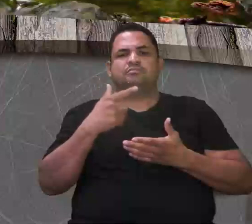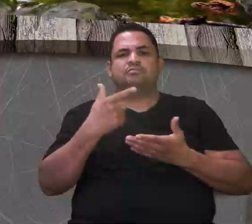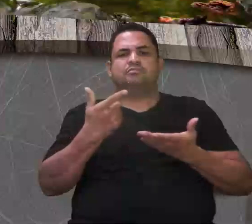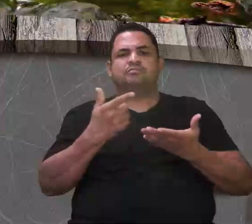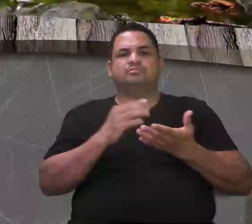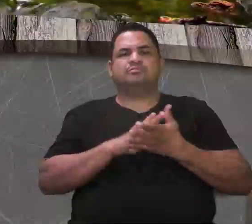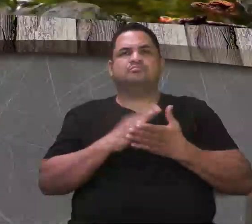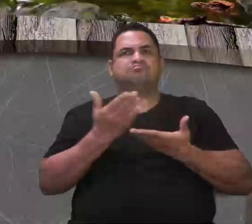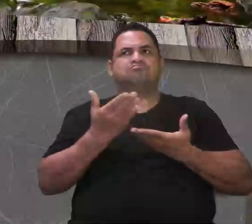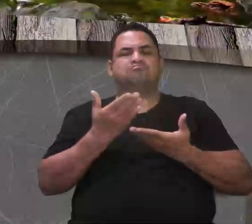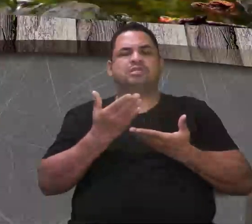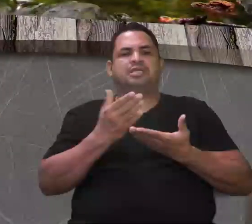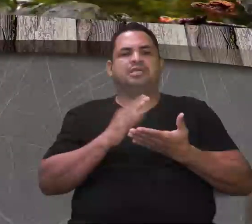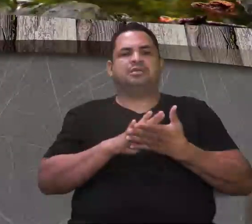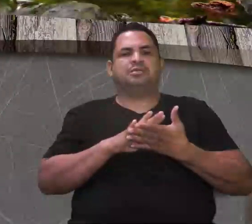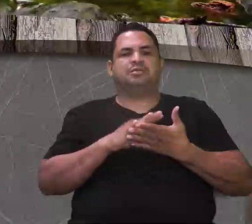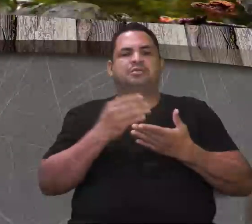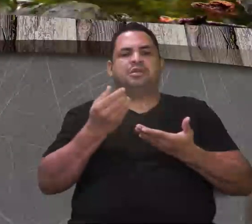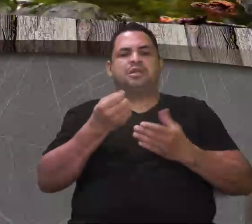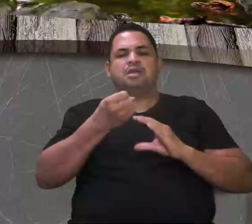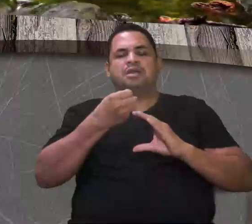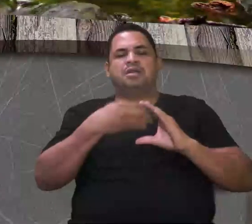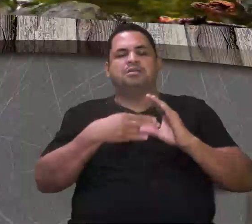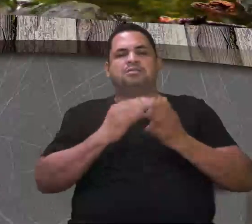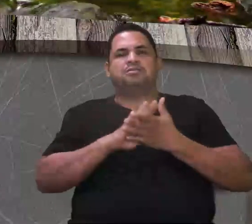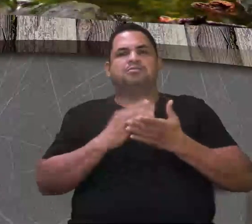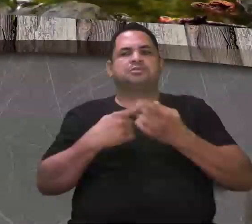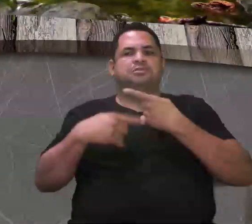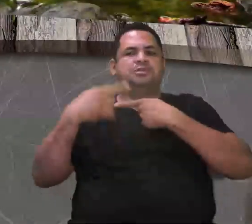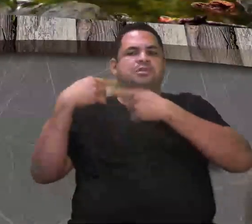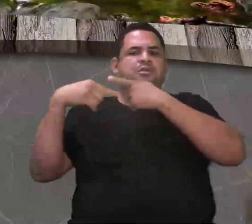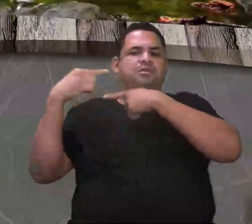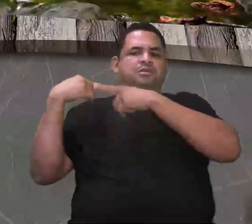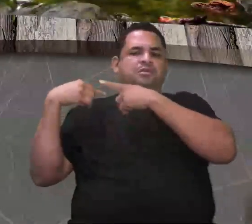a funcionalidade que ele tinha, apresentava lá no ancestral.